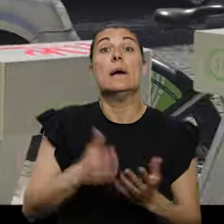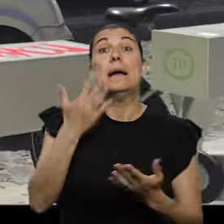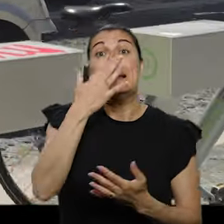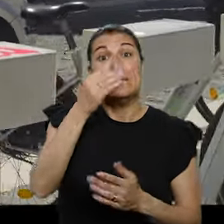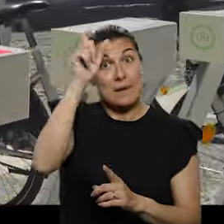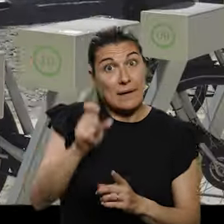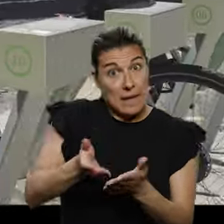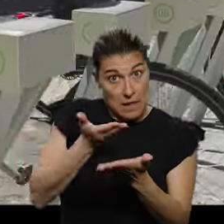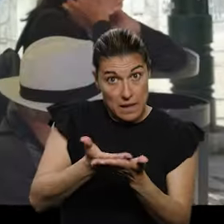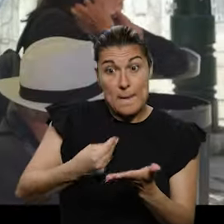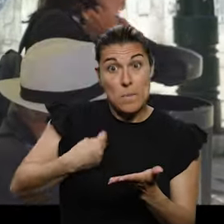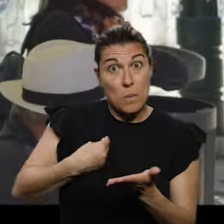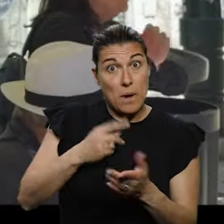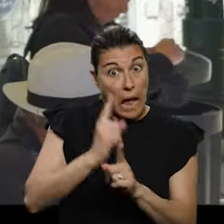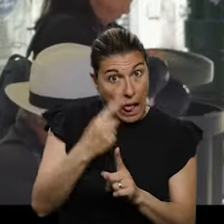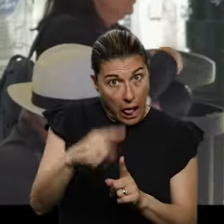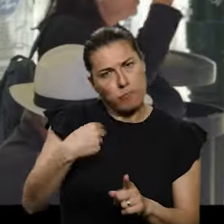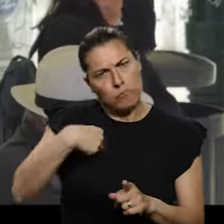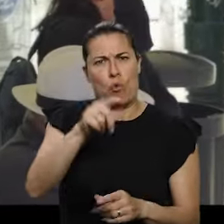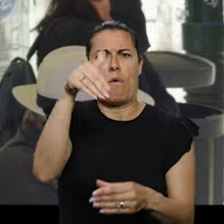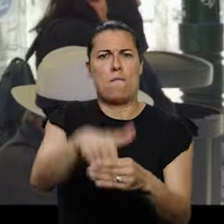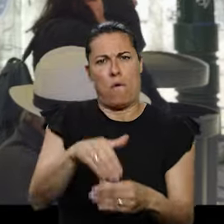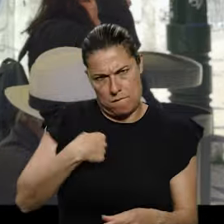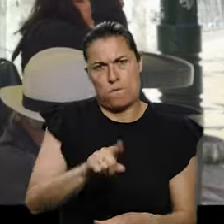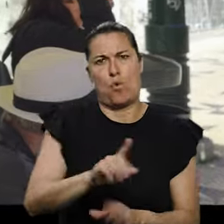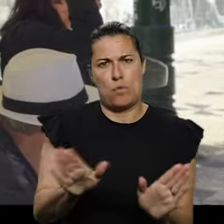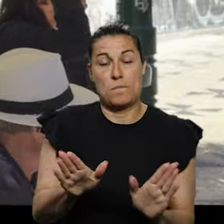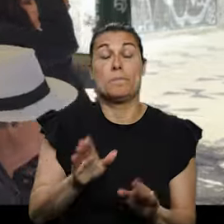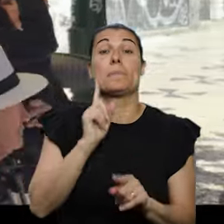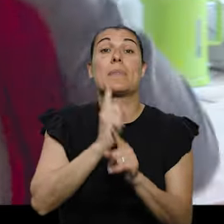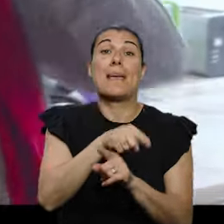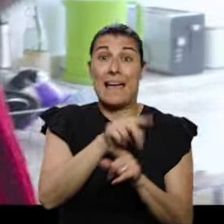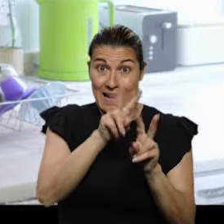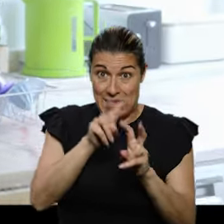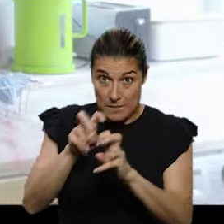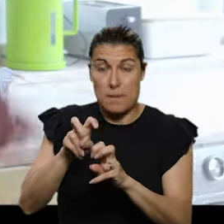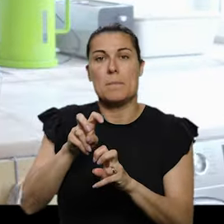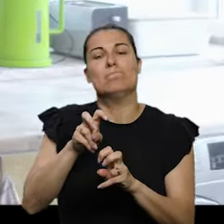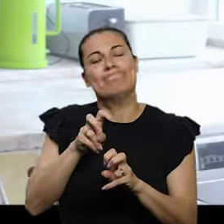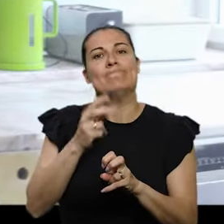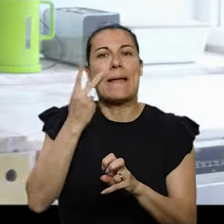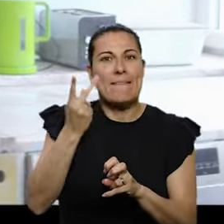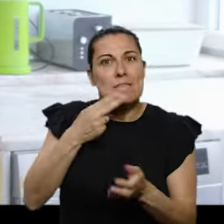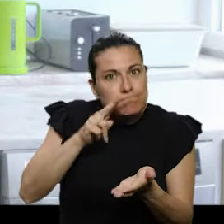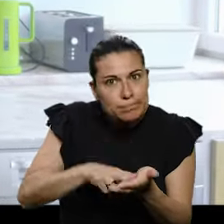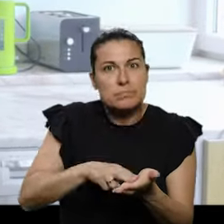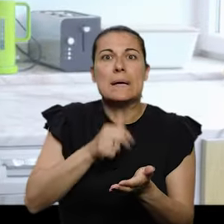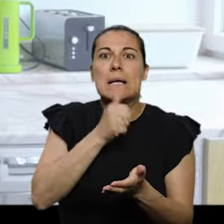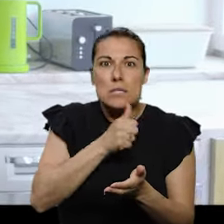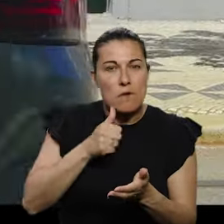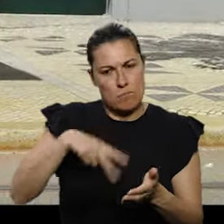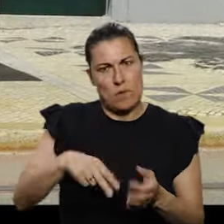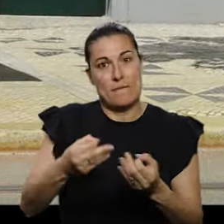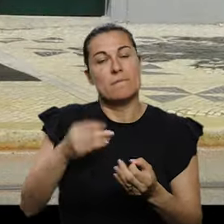Isso é certo. Se eu houver um candidato que se preocupe com estas coisas, então eu vou lá votar. Embora muitas destas questões sejam vividas e